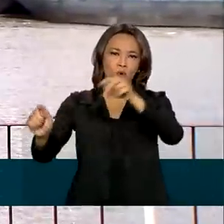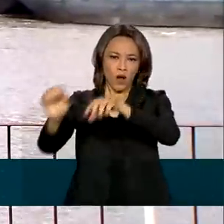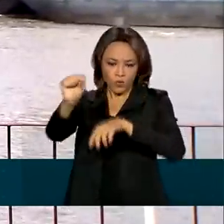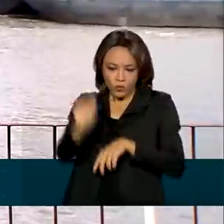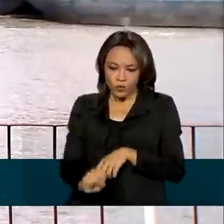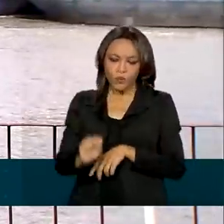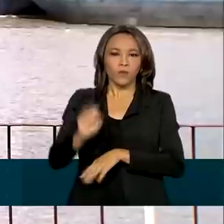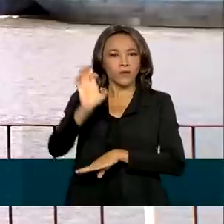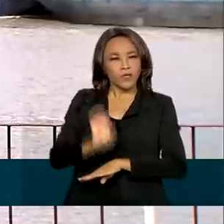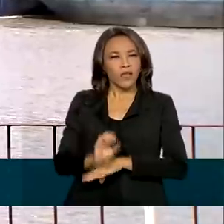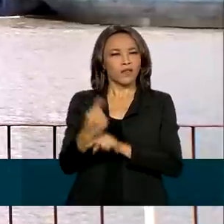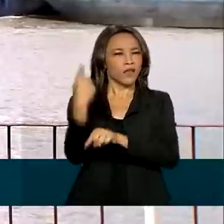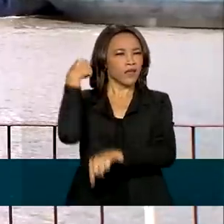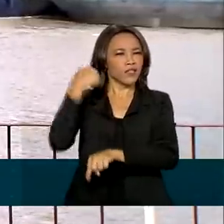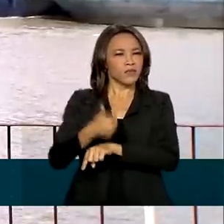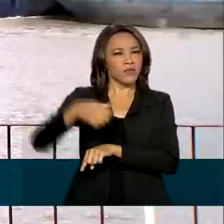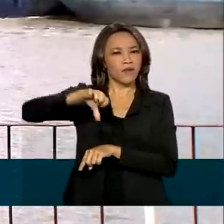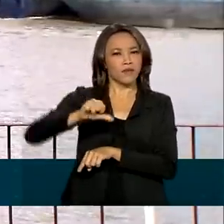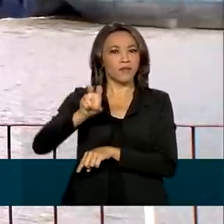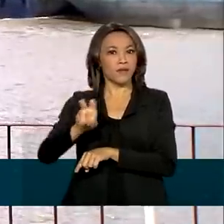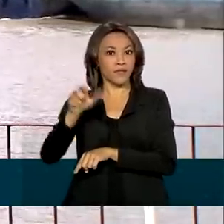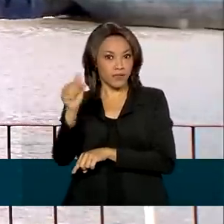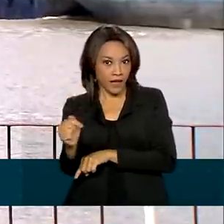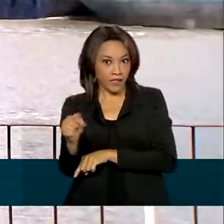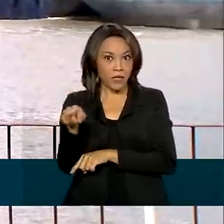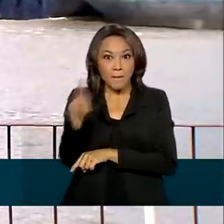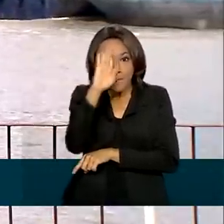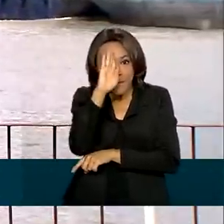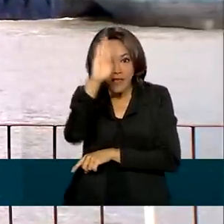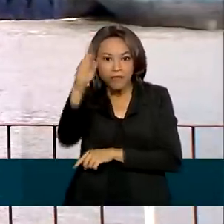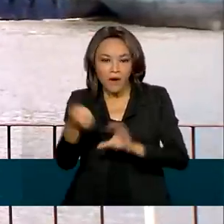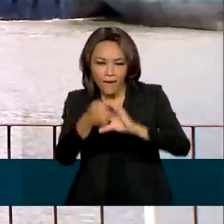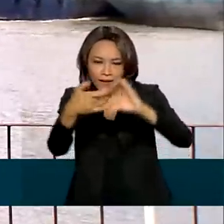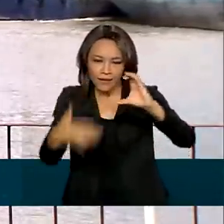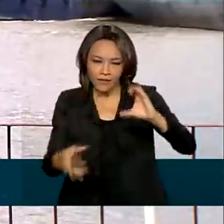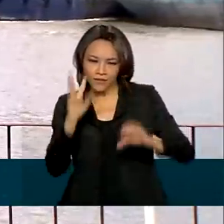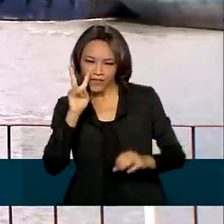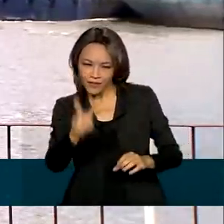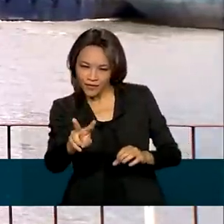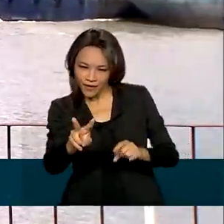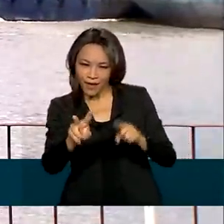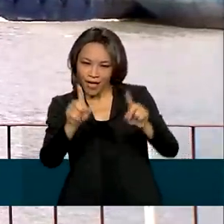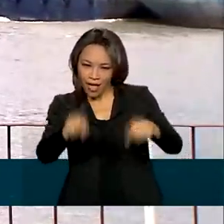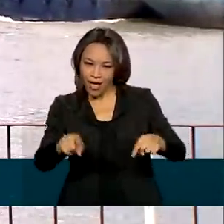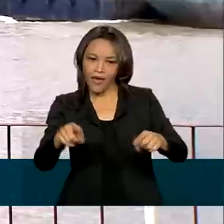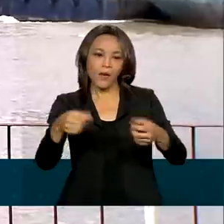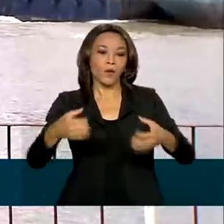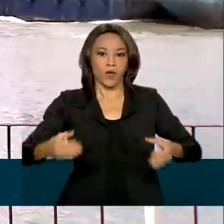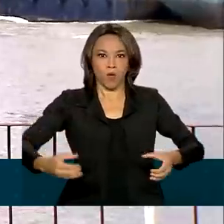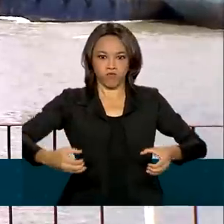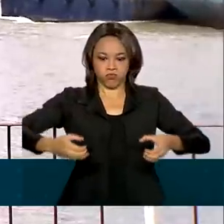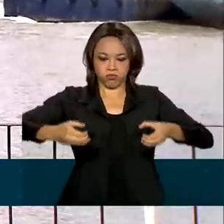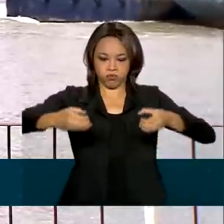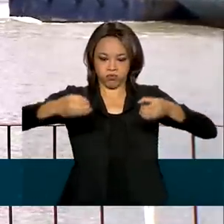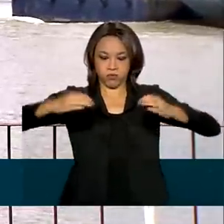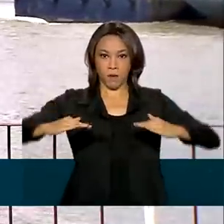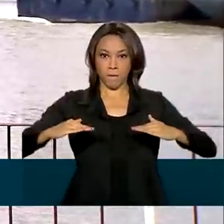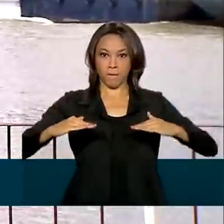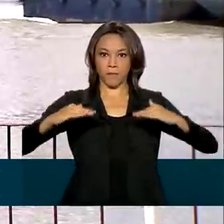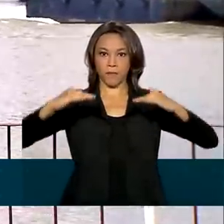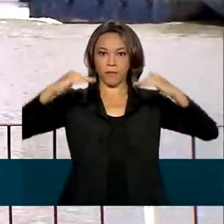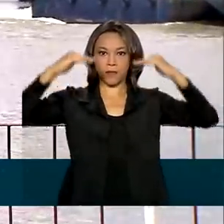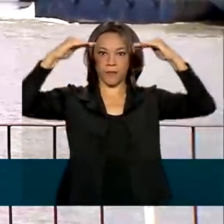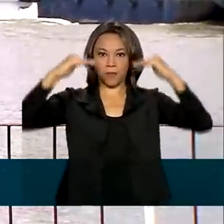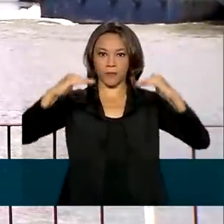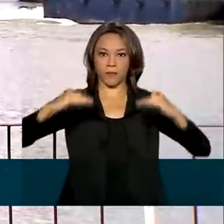desde 1957. Sua principal característica, como a gente pode observar, é ter o vão central móvel, ou seja,